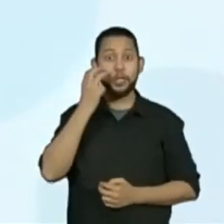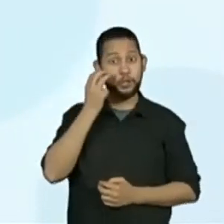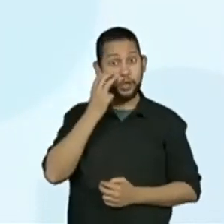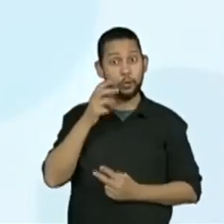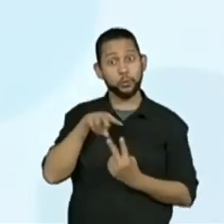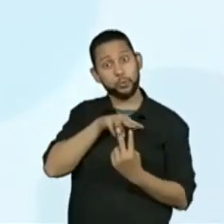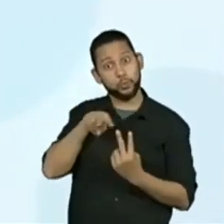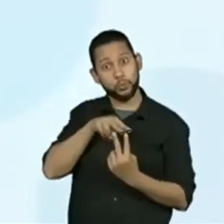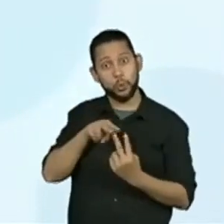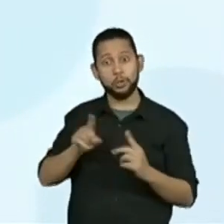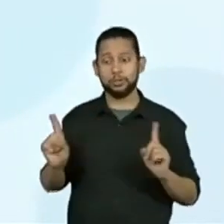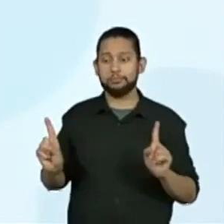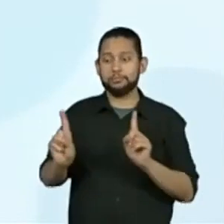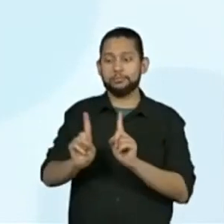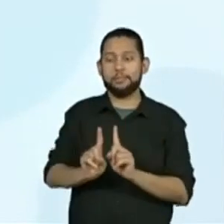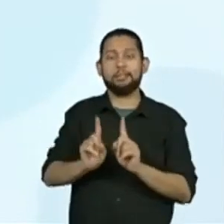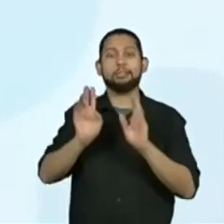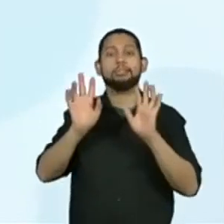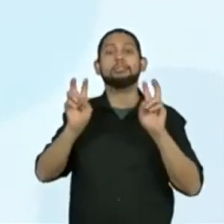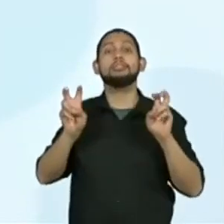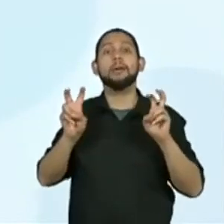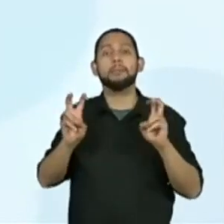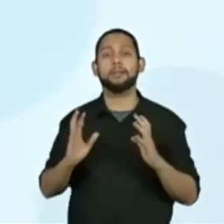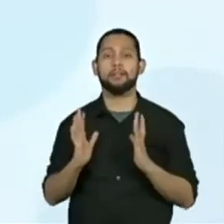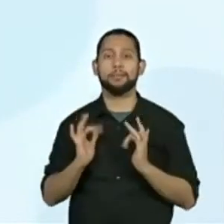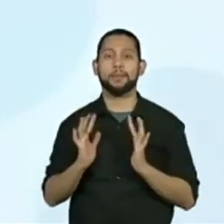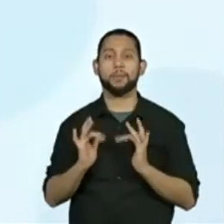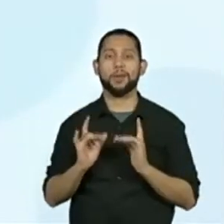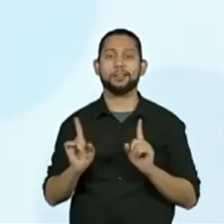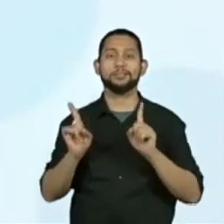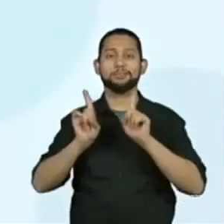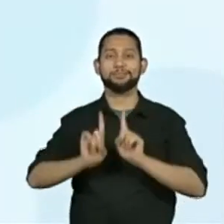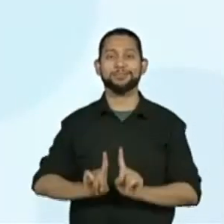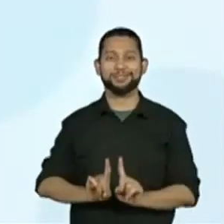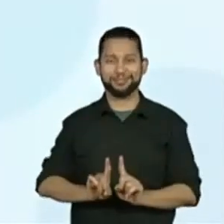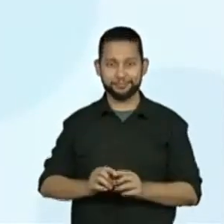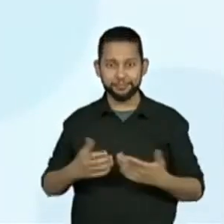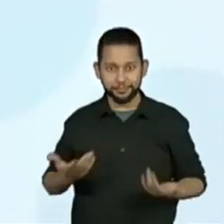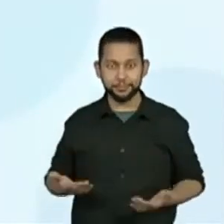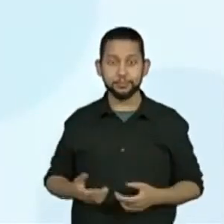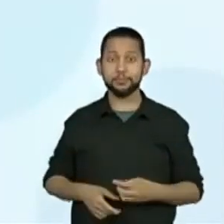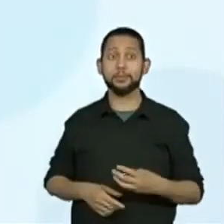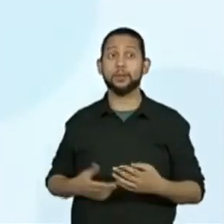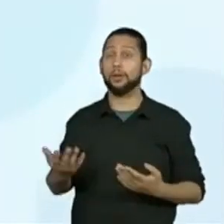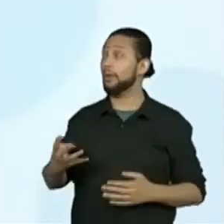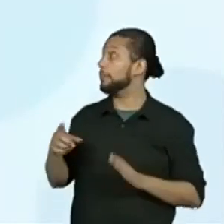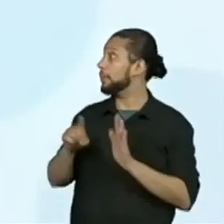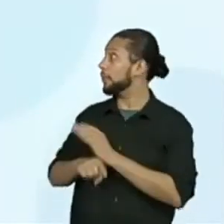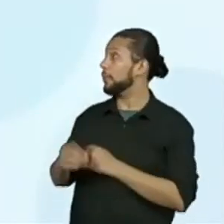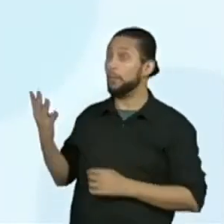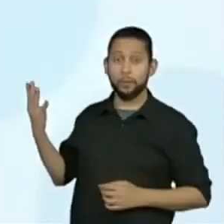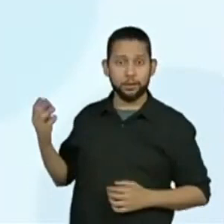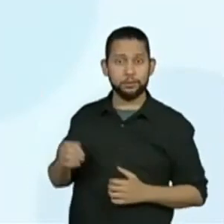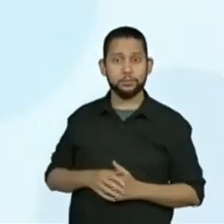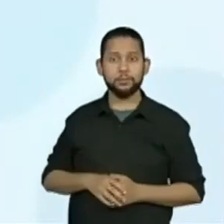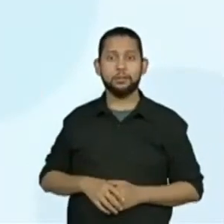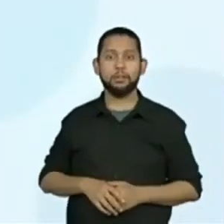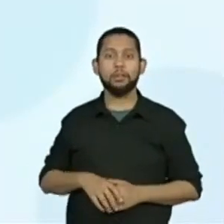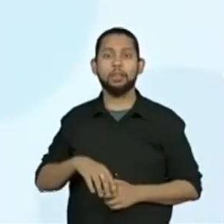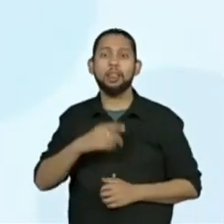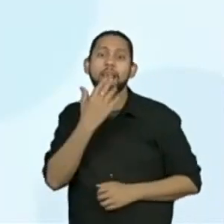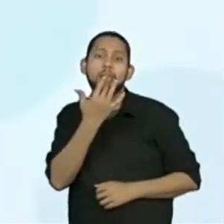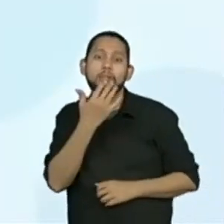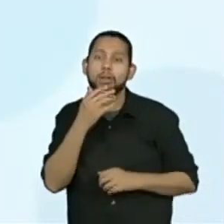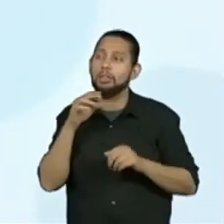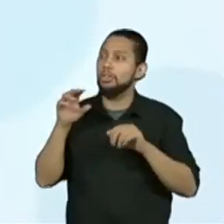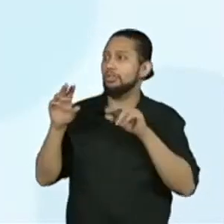Namorados, de Manuel Bandeira. Continuando, quatro. O poema A Língua do Nhen